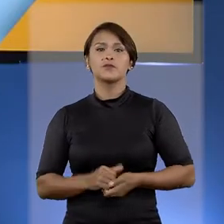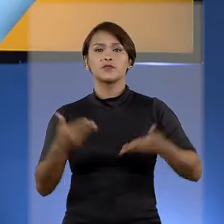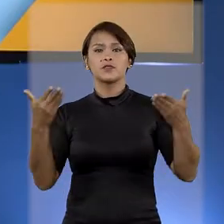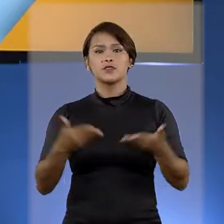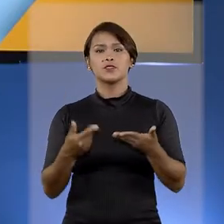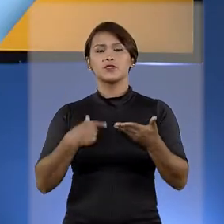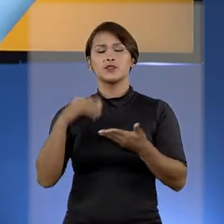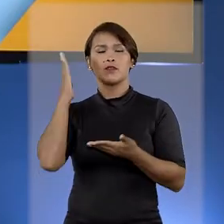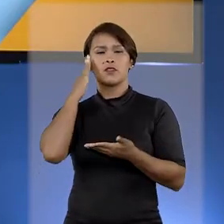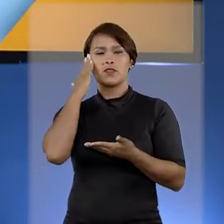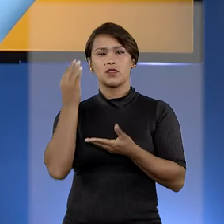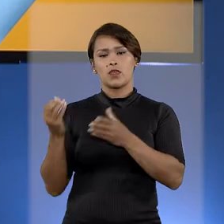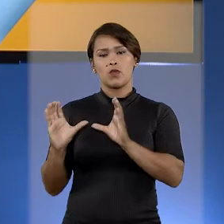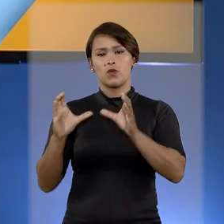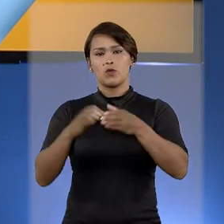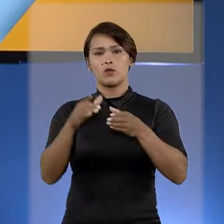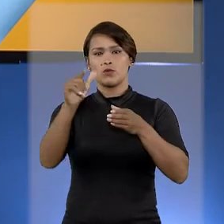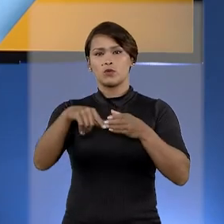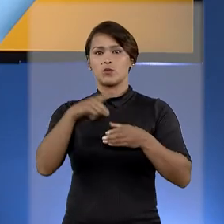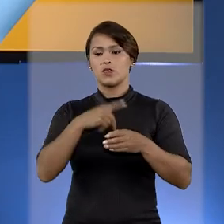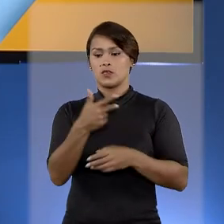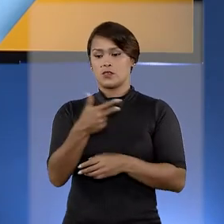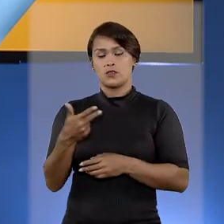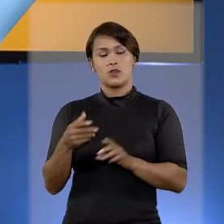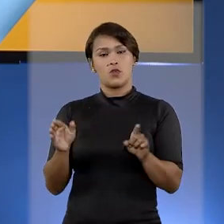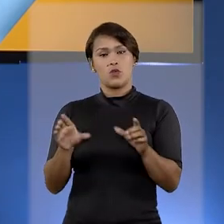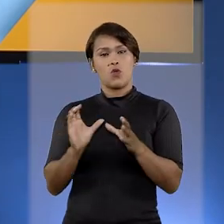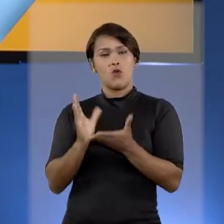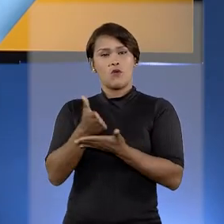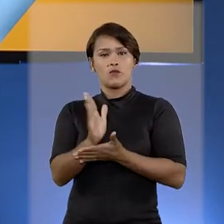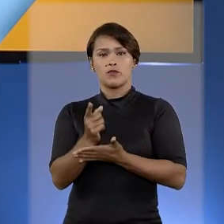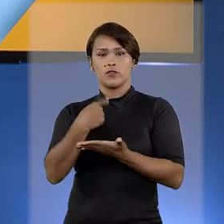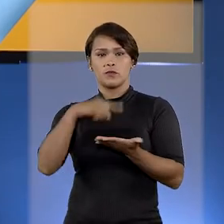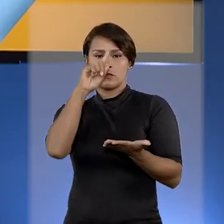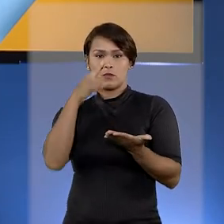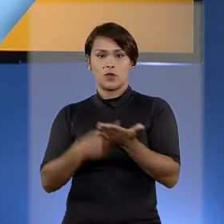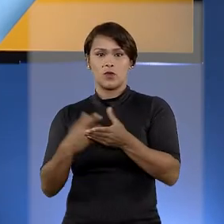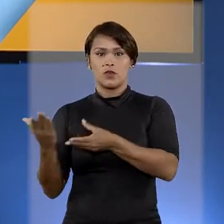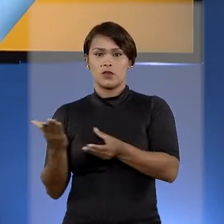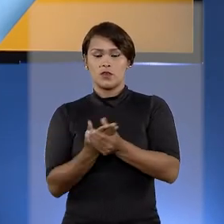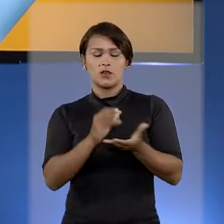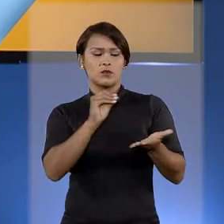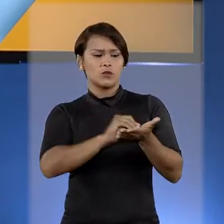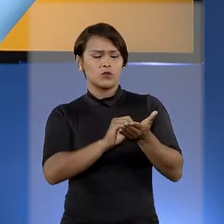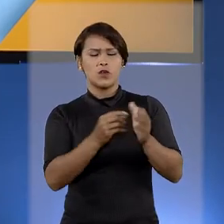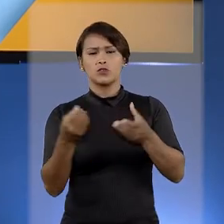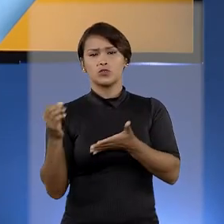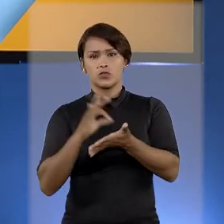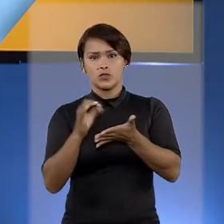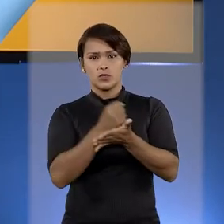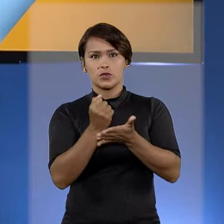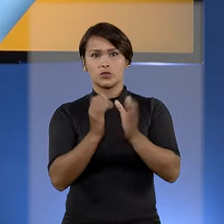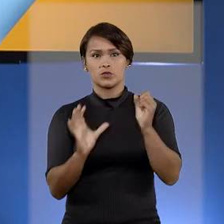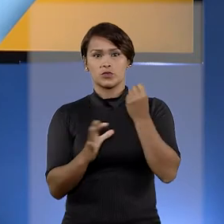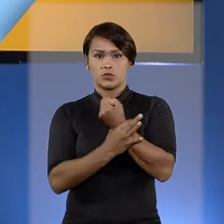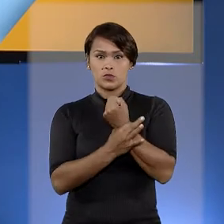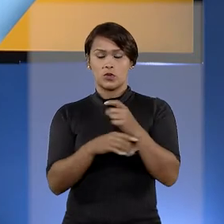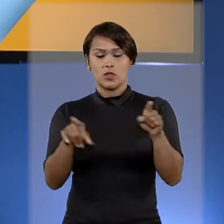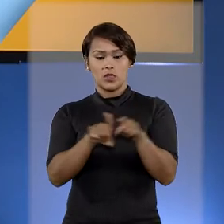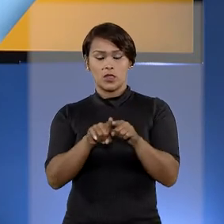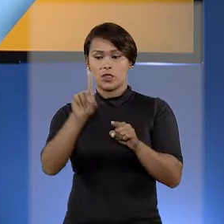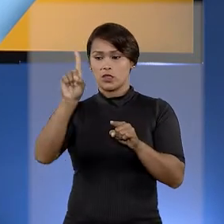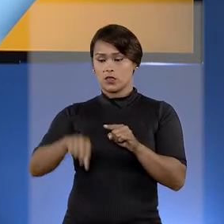Já em entendimento colegiado, a segunda sessão confirmou que, em ação por descumprimento de contrato de seguro,